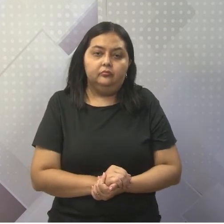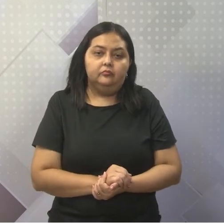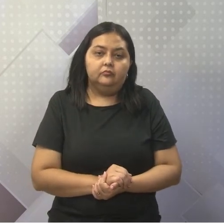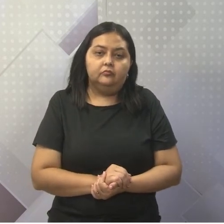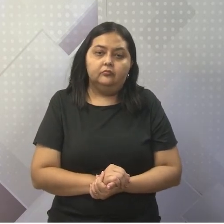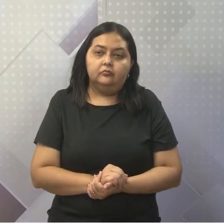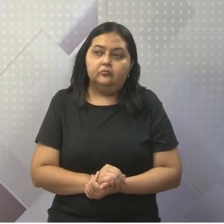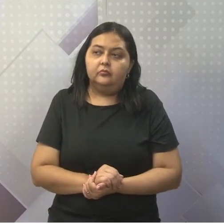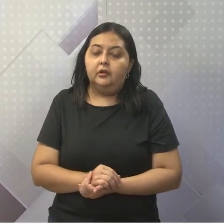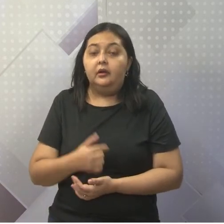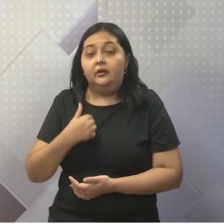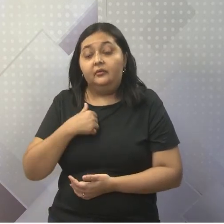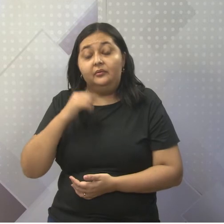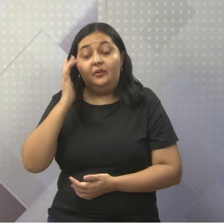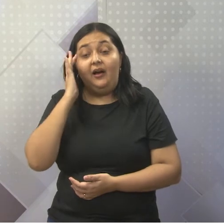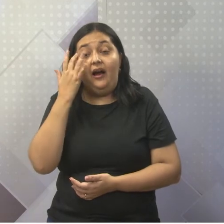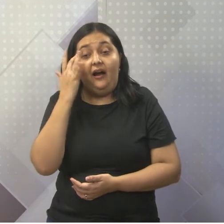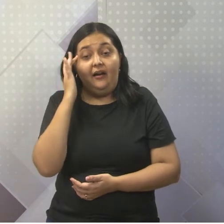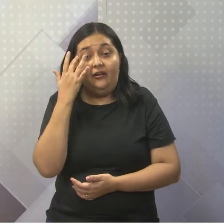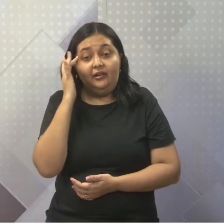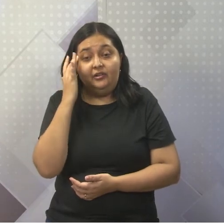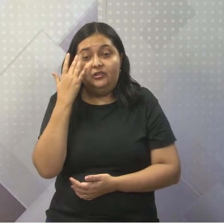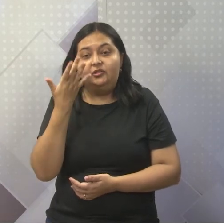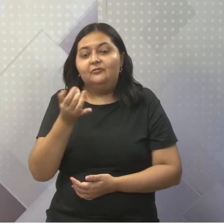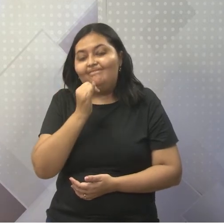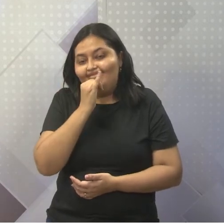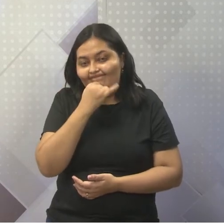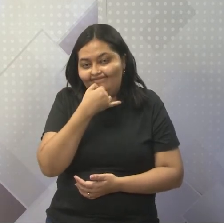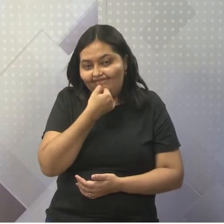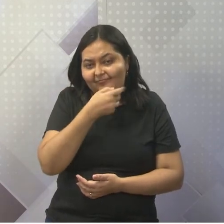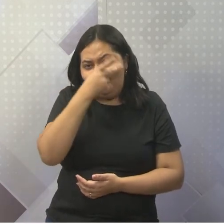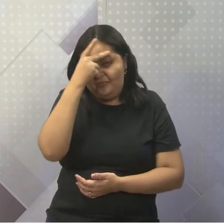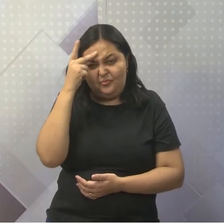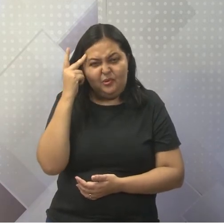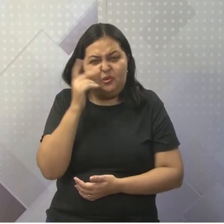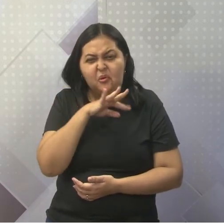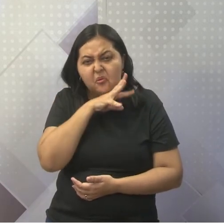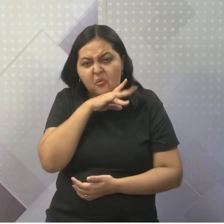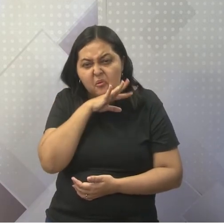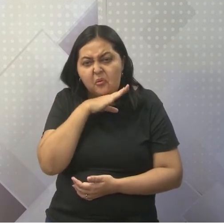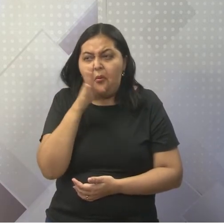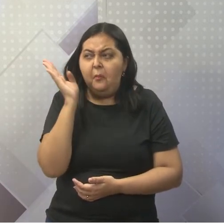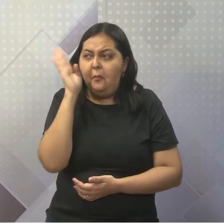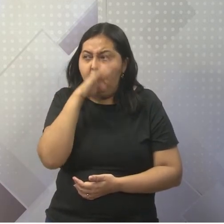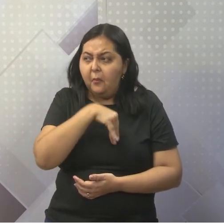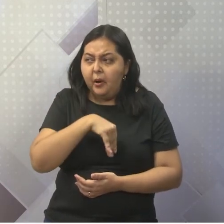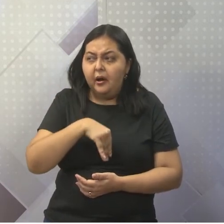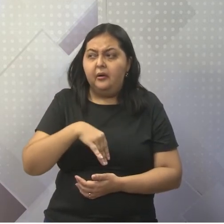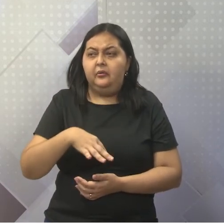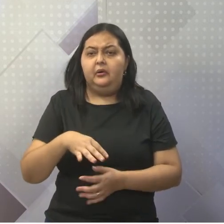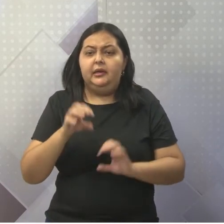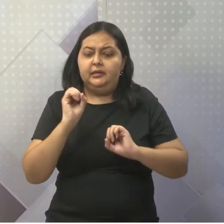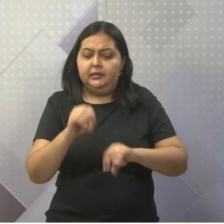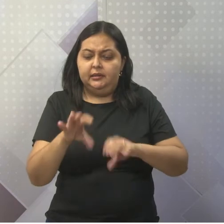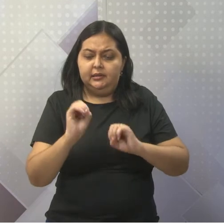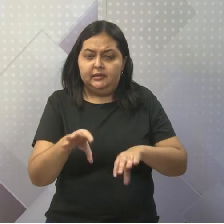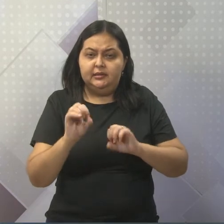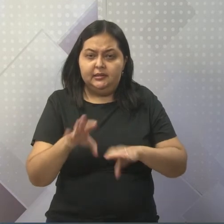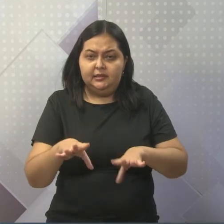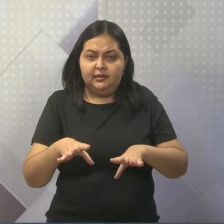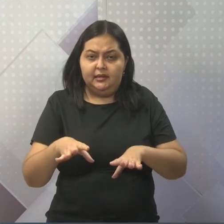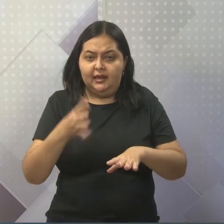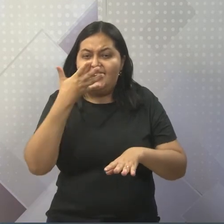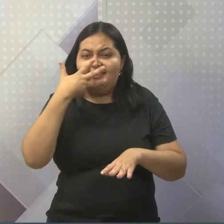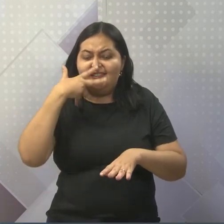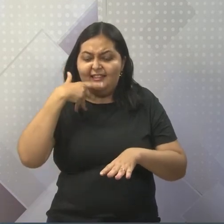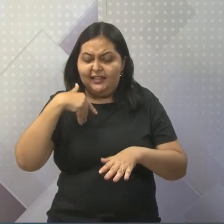E o que eu acho interessante é que, infelizmente, existem pessoas inescrupulosas que alistam crianças para pelejar uma guerra de adultos.